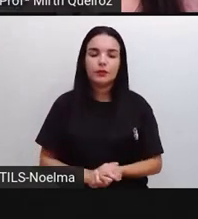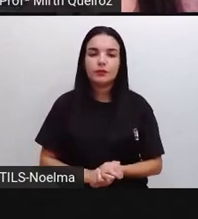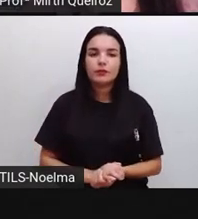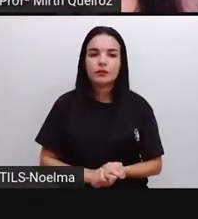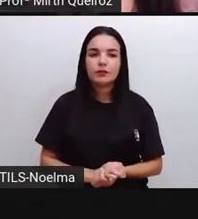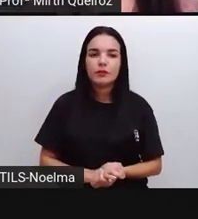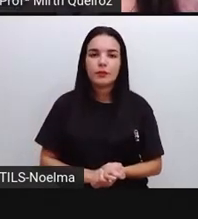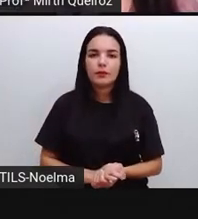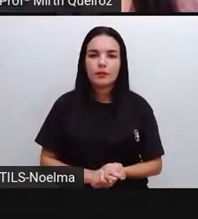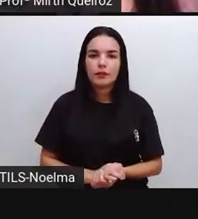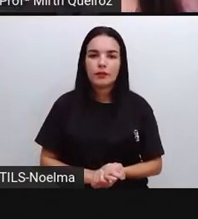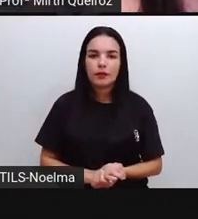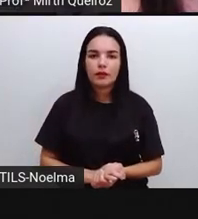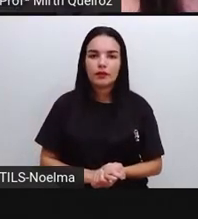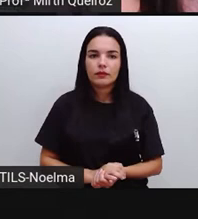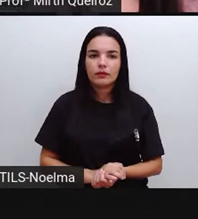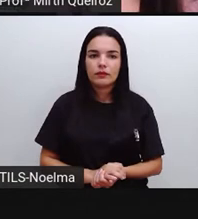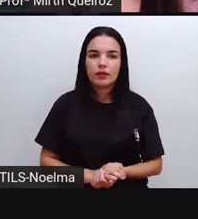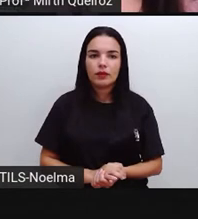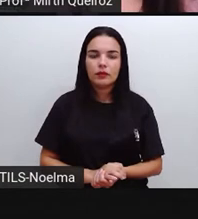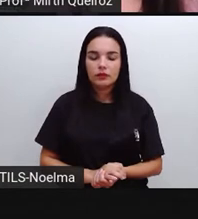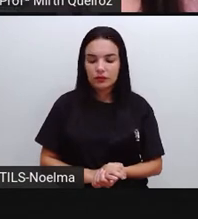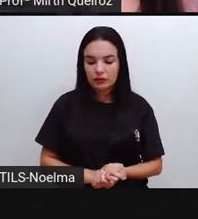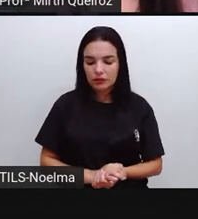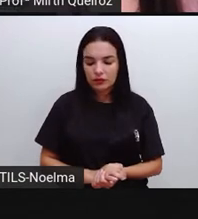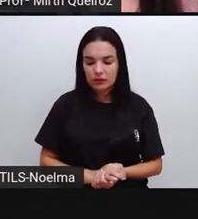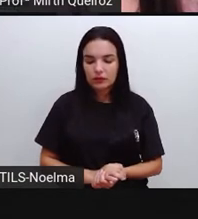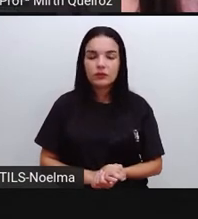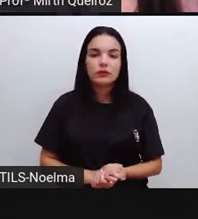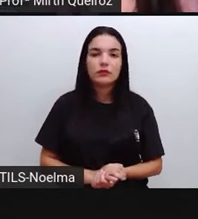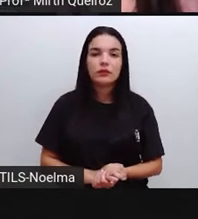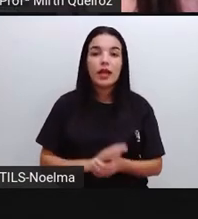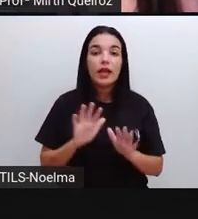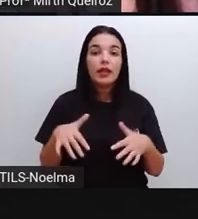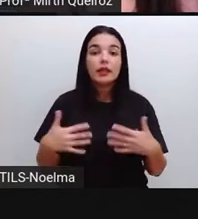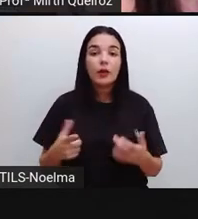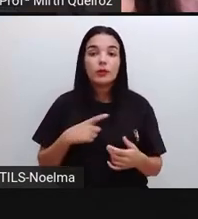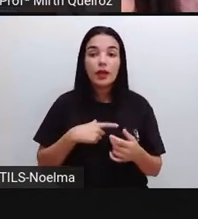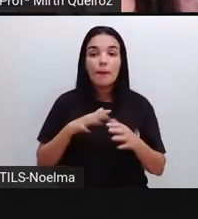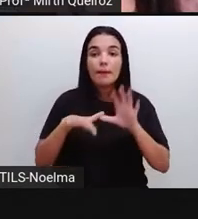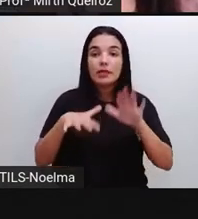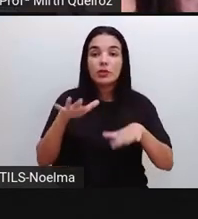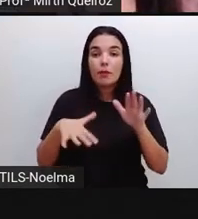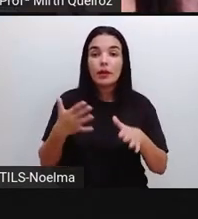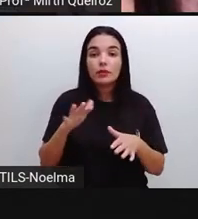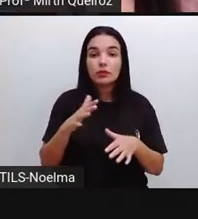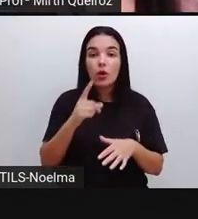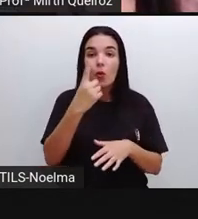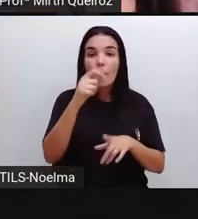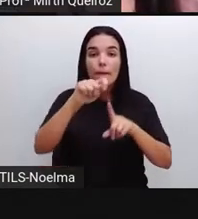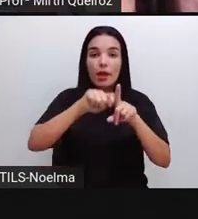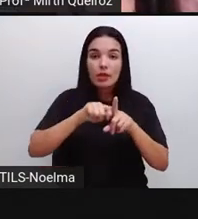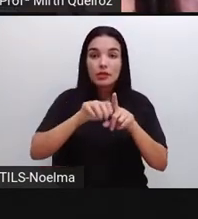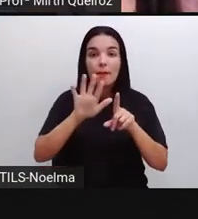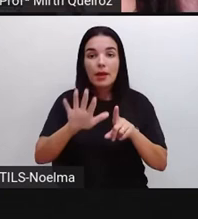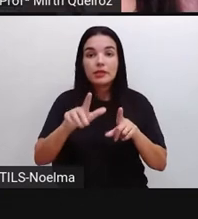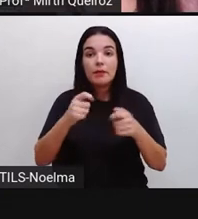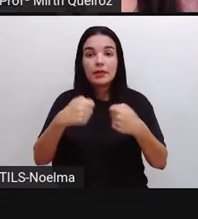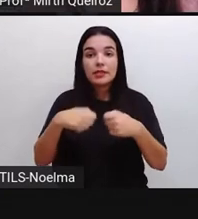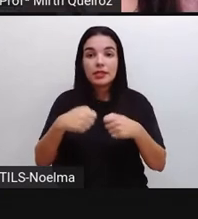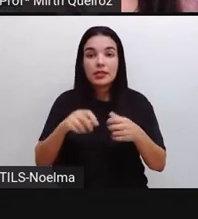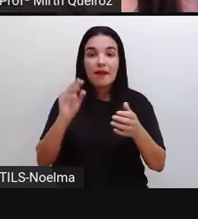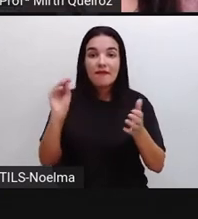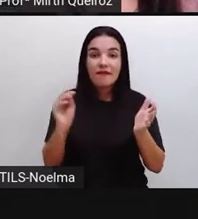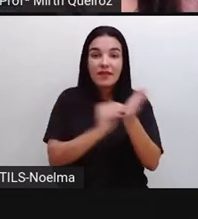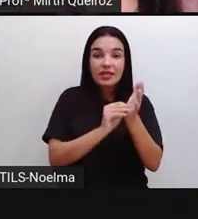vá até a casa desse consumidor e realize a leitura. Os ciclos têm duração média de um mês, mas deverão ser